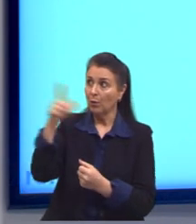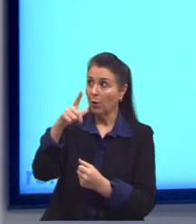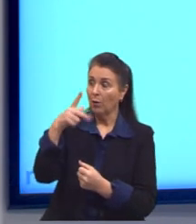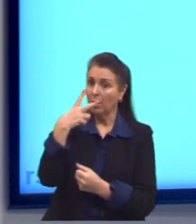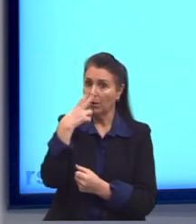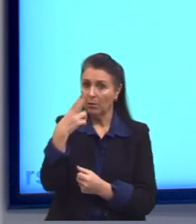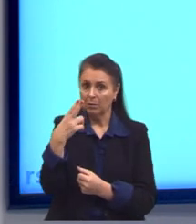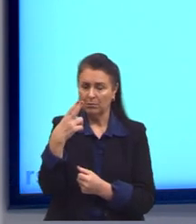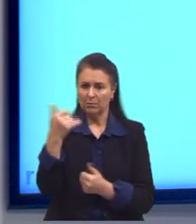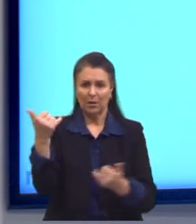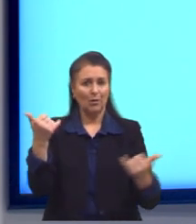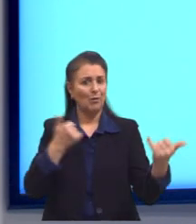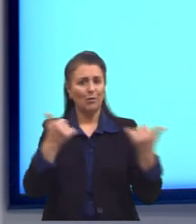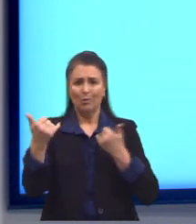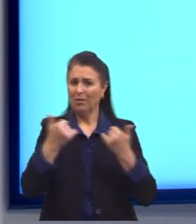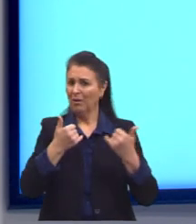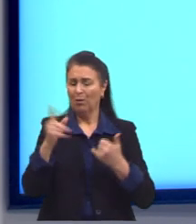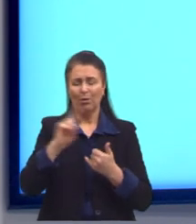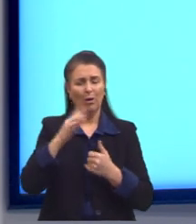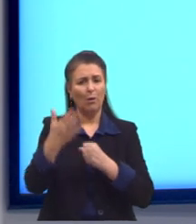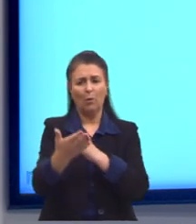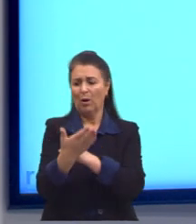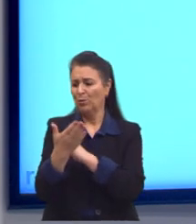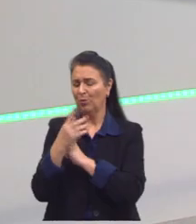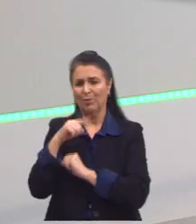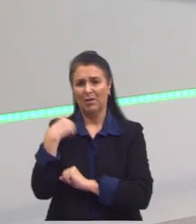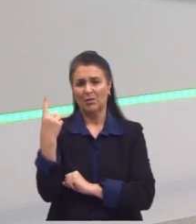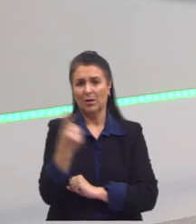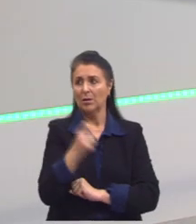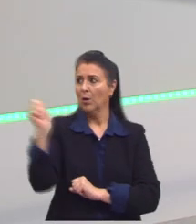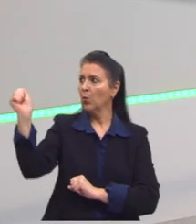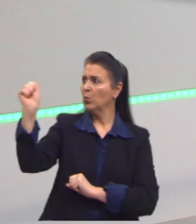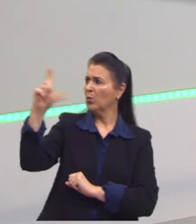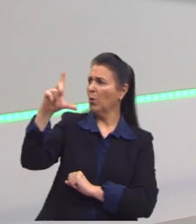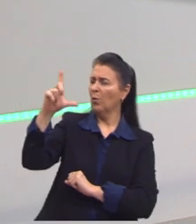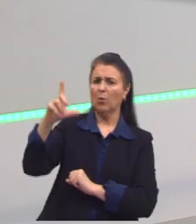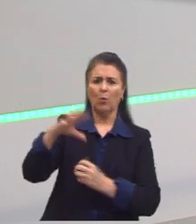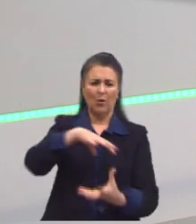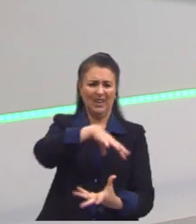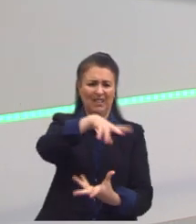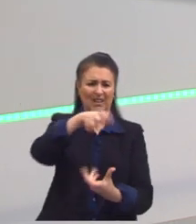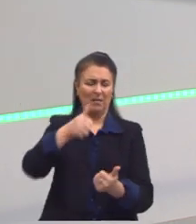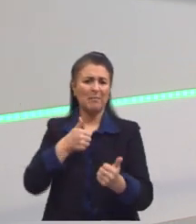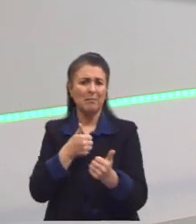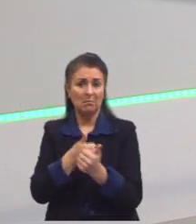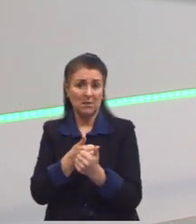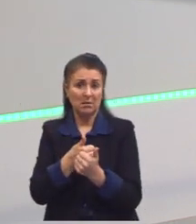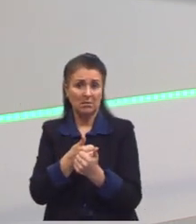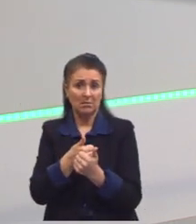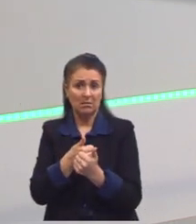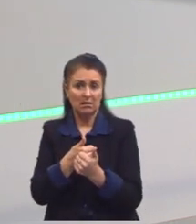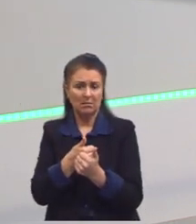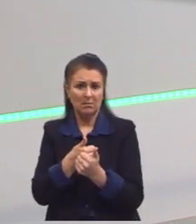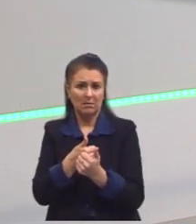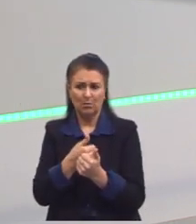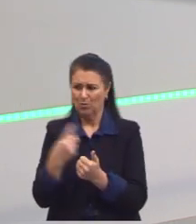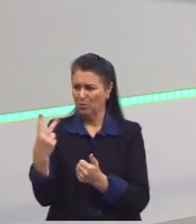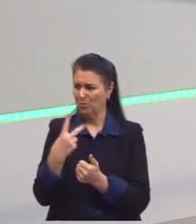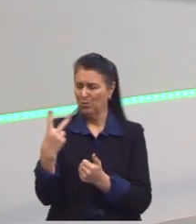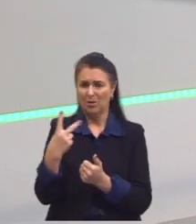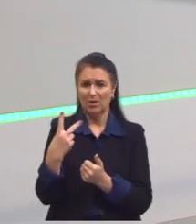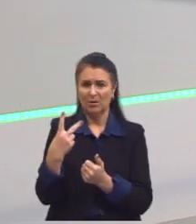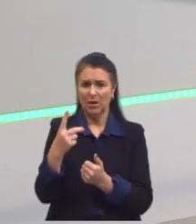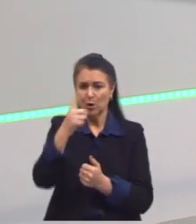não nos ajuda. Por quê? Porque ele está colocando o Sol e a Terra próximos um do outro e ele aqui.